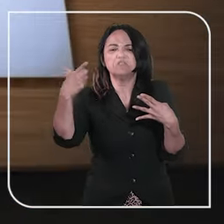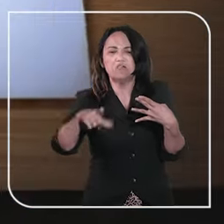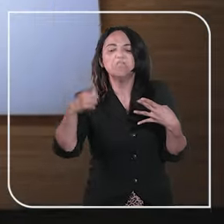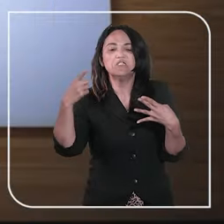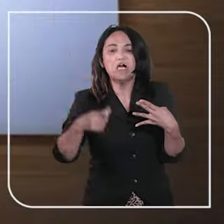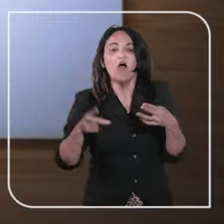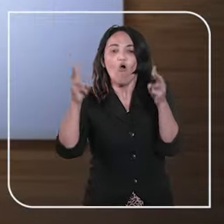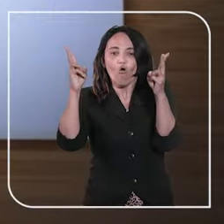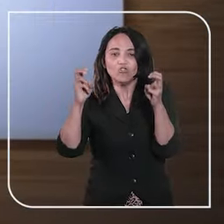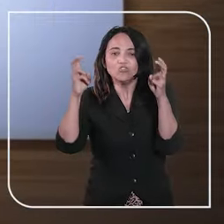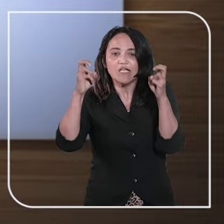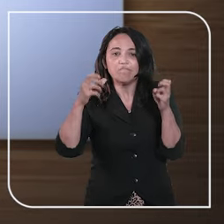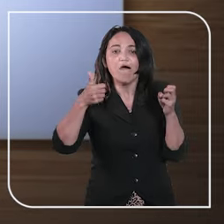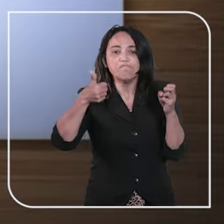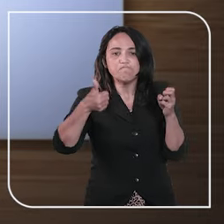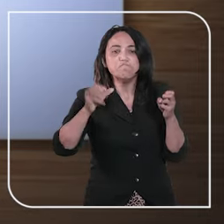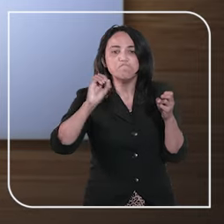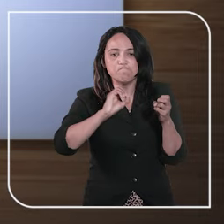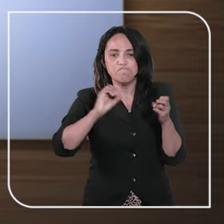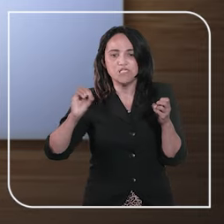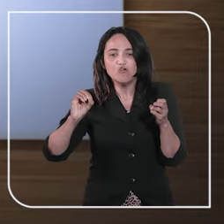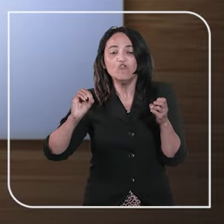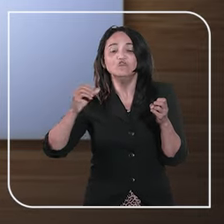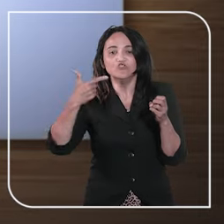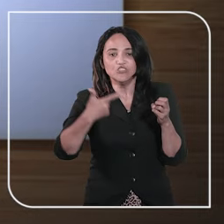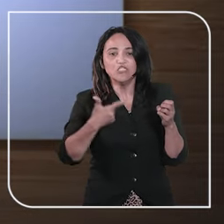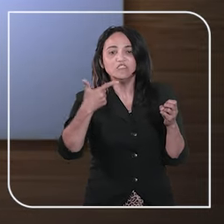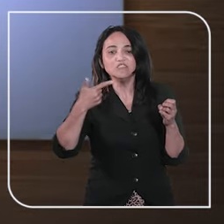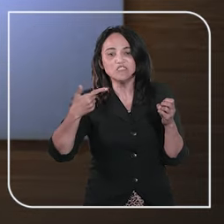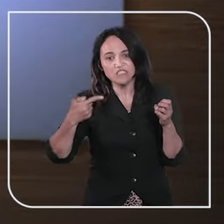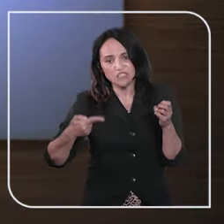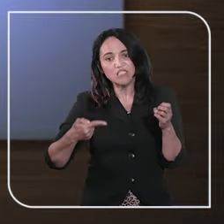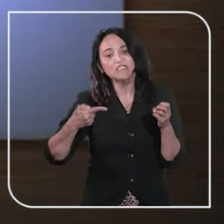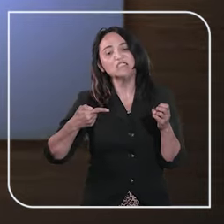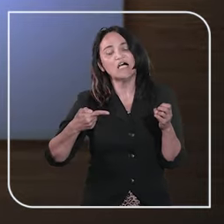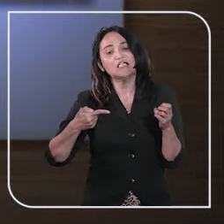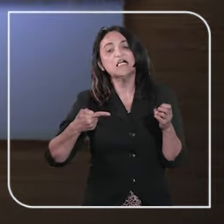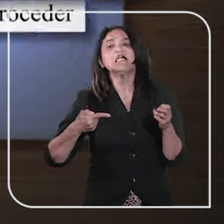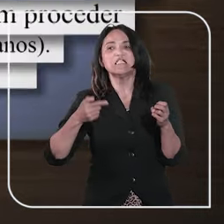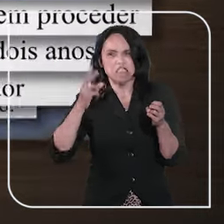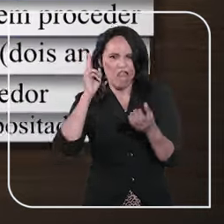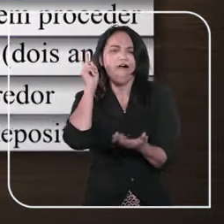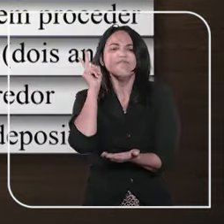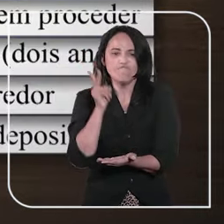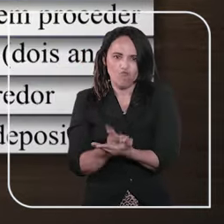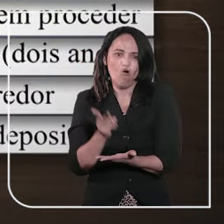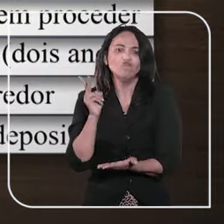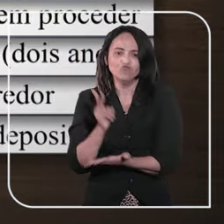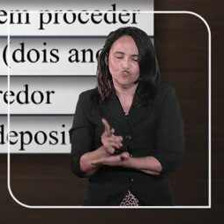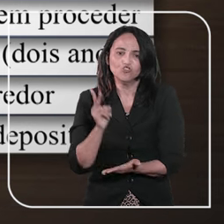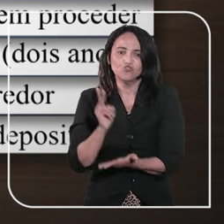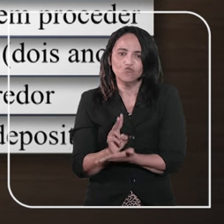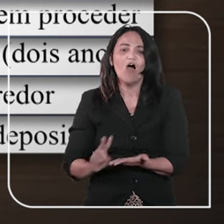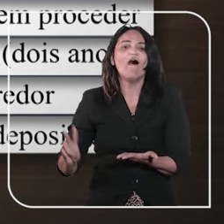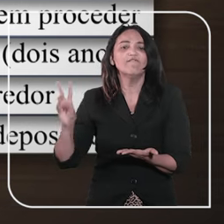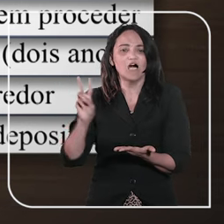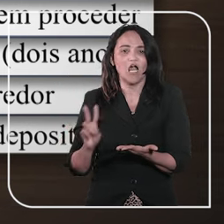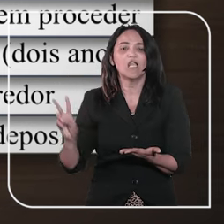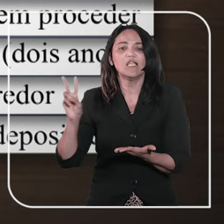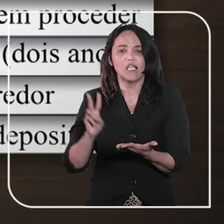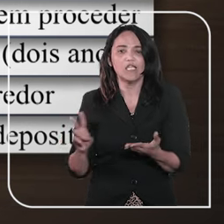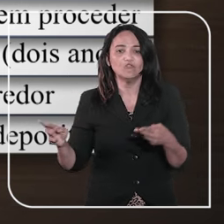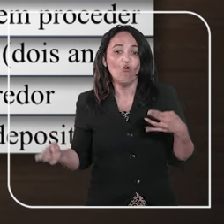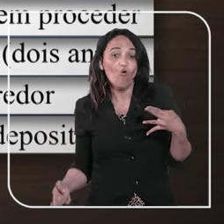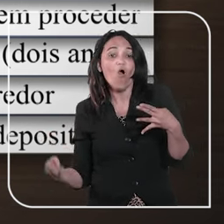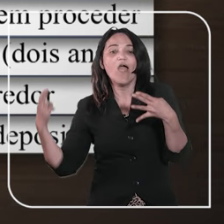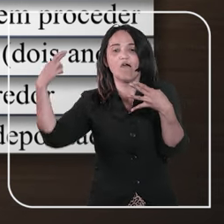como tema 1217, e estabeleceu que é válido o ato jurídico de cancelamento automático de precatórios